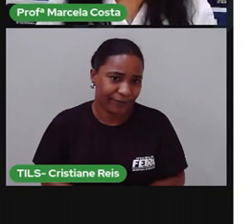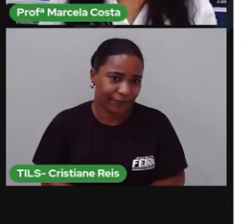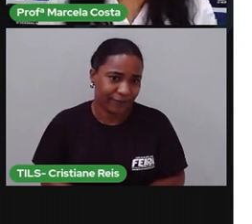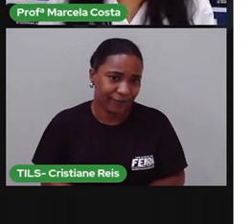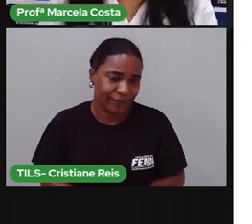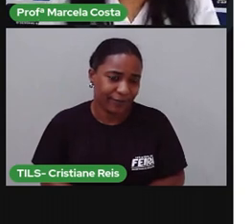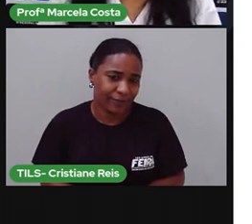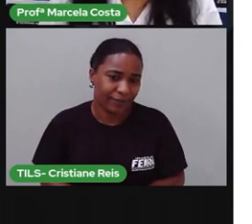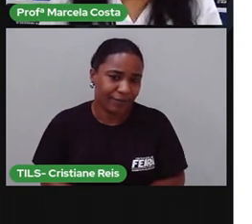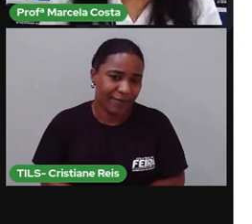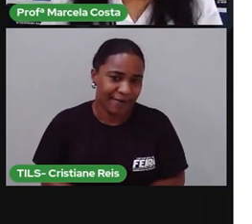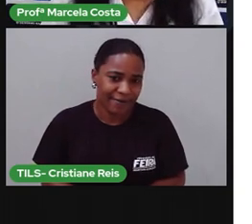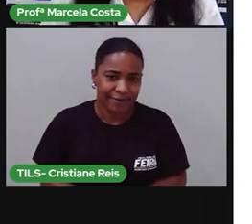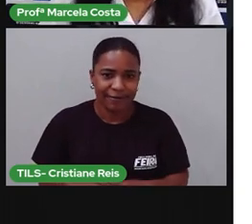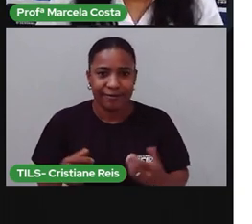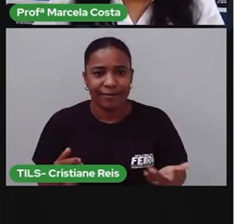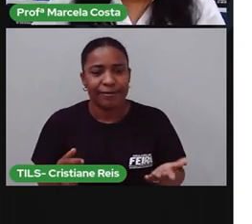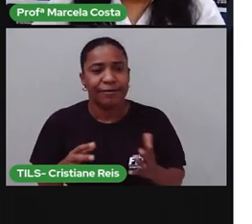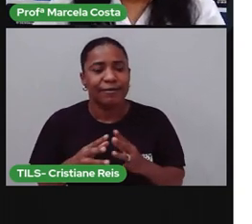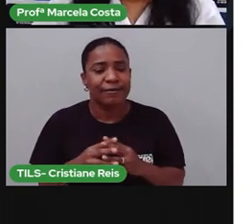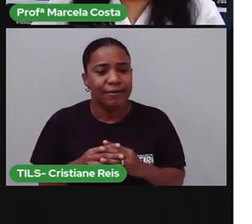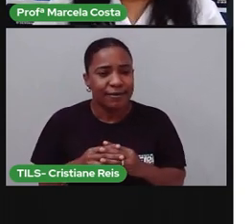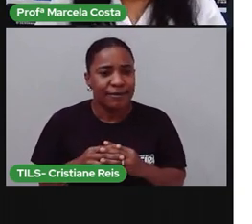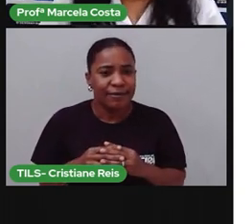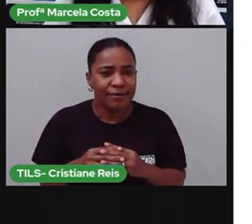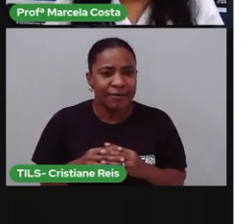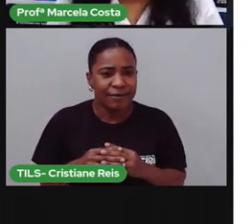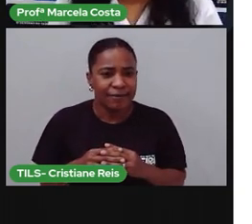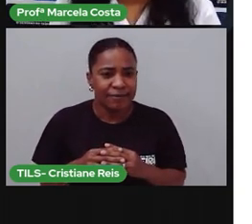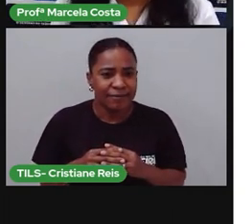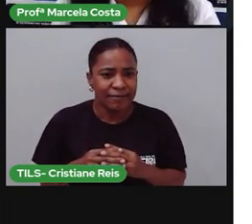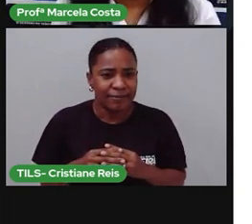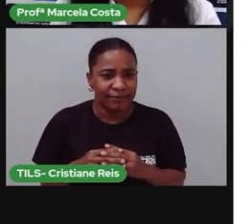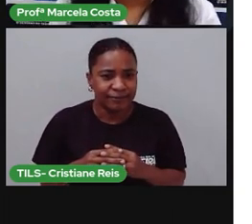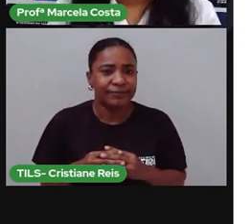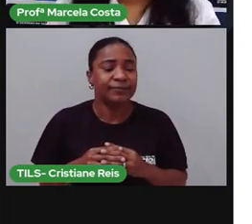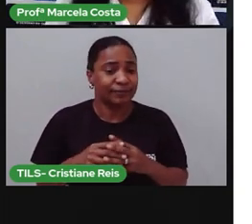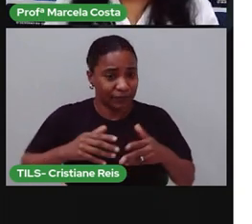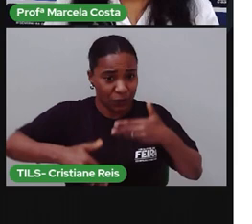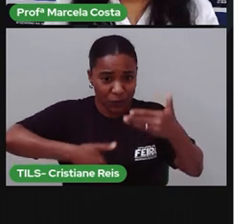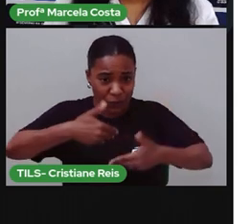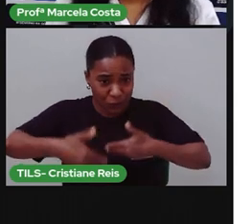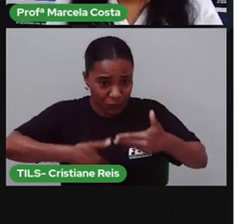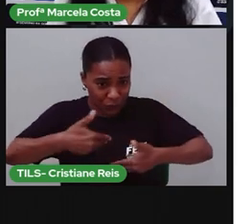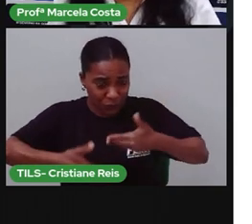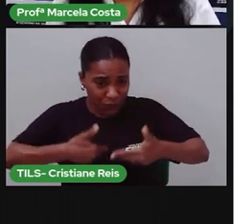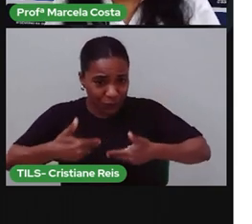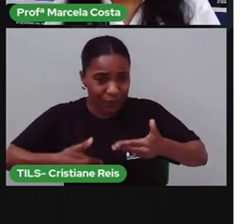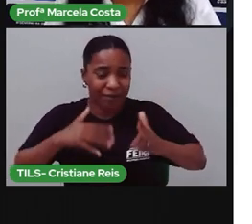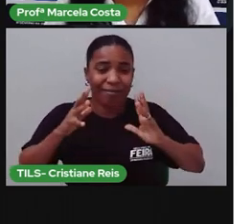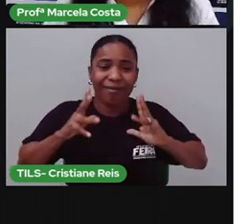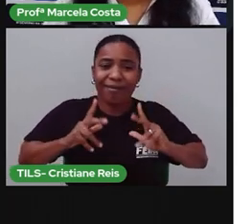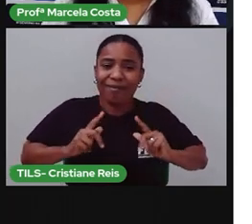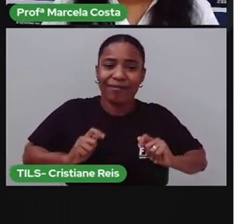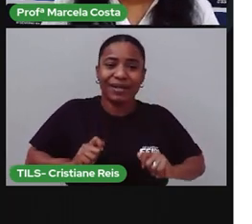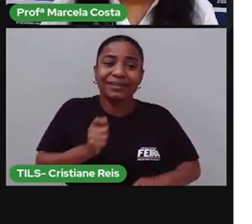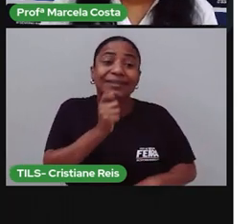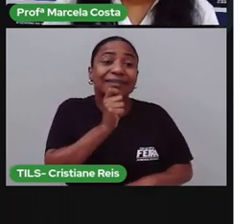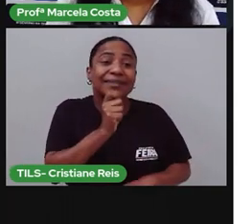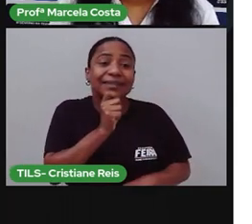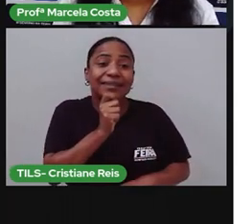O que é que não cuidar da higiene pode afetar